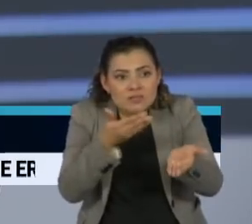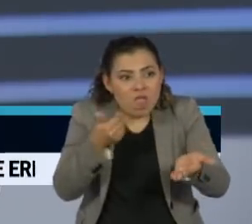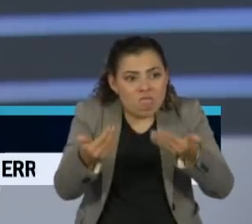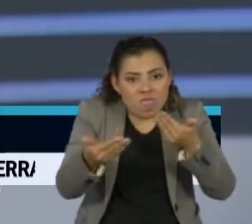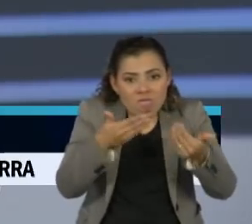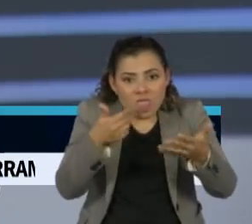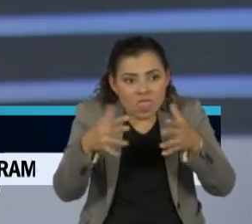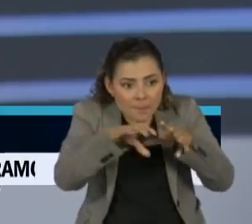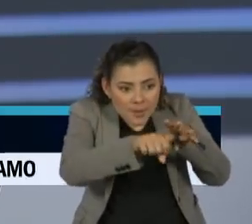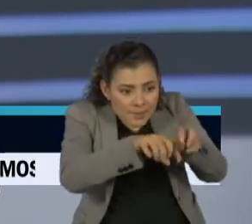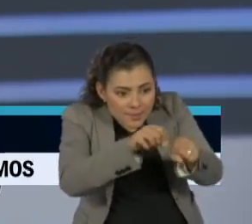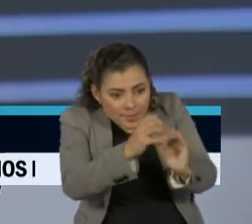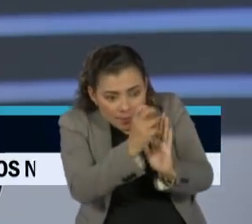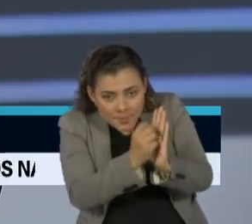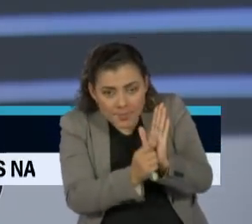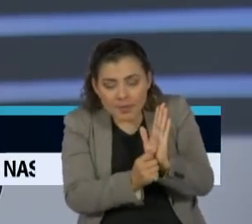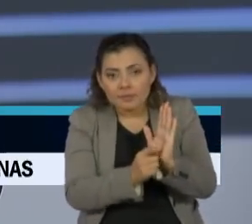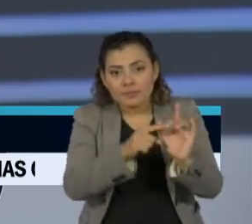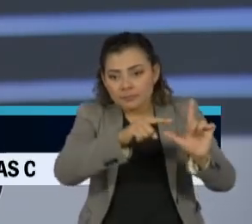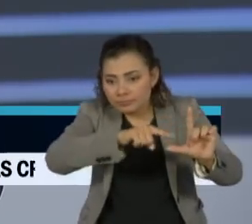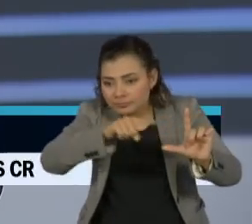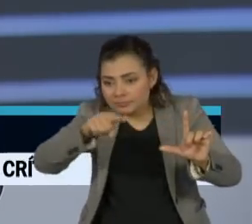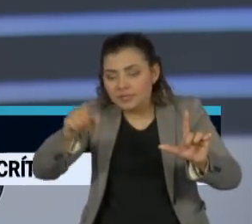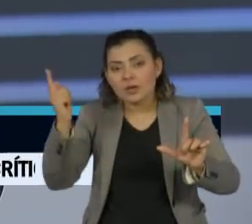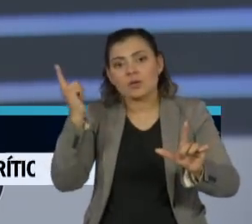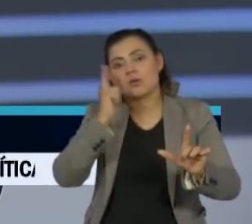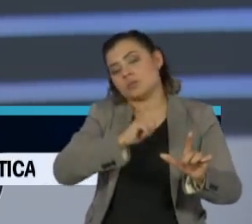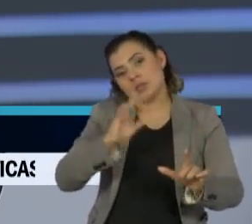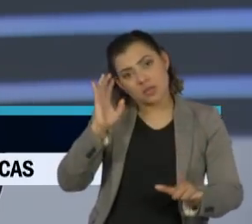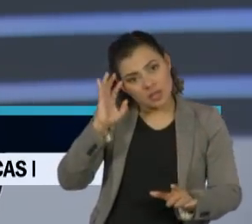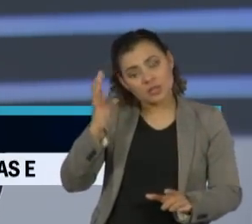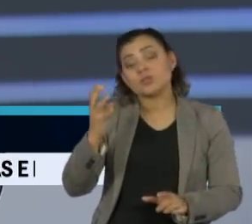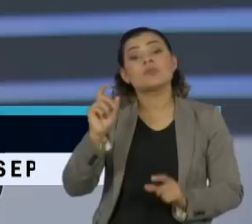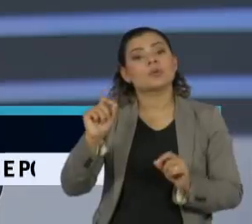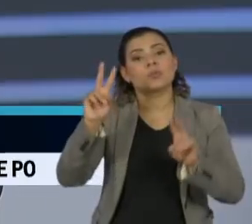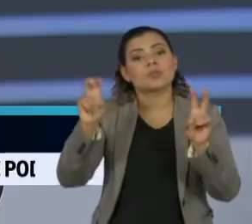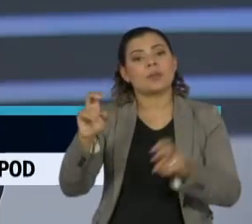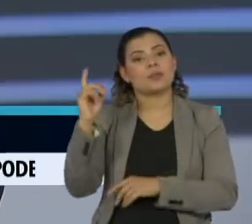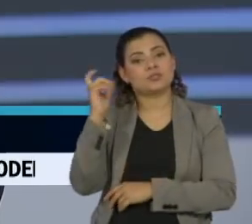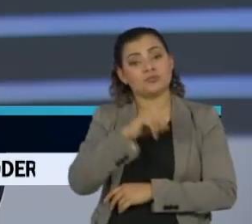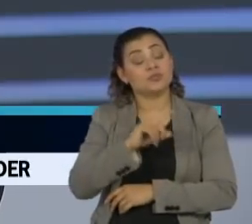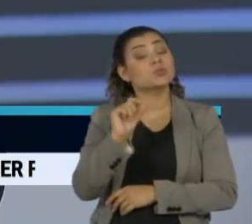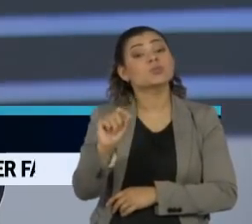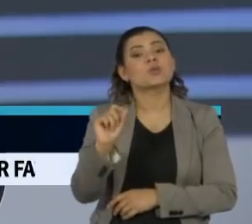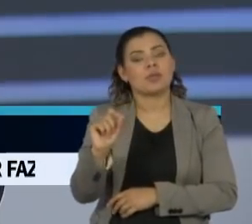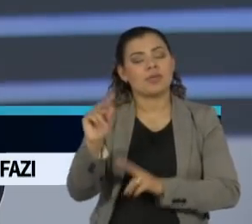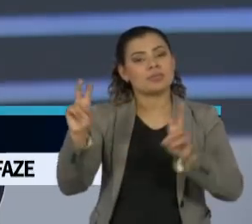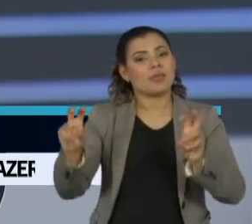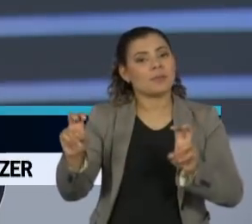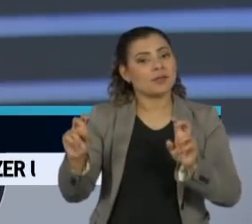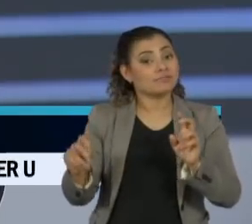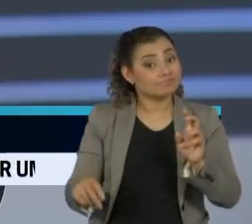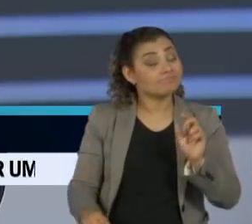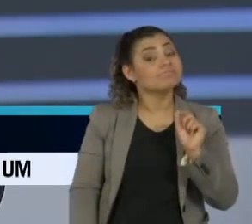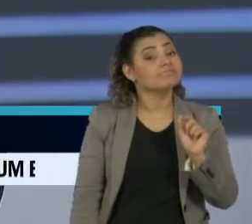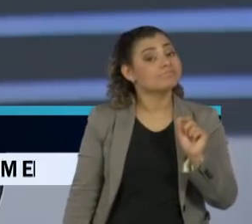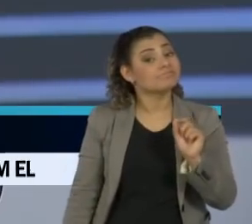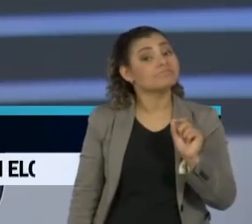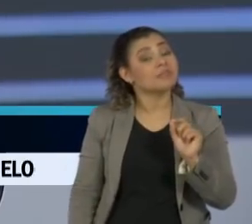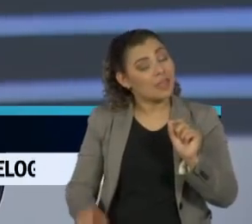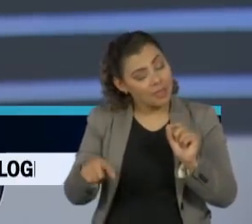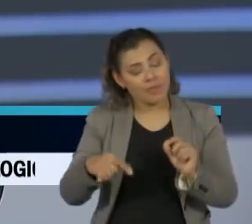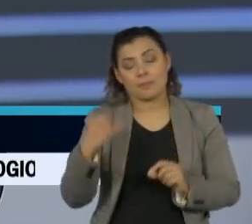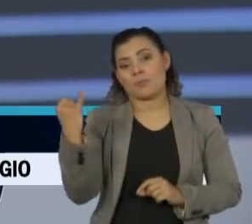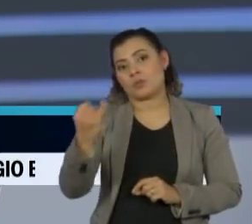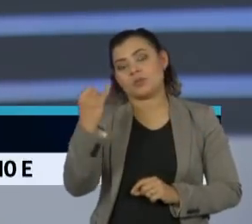desapaixonada, você consegue tentar resolver uma questão que é muito difícil de resolver para qualquer governante. Então, essa foi a